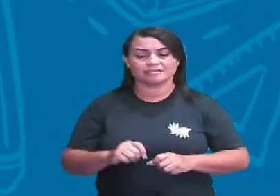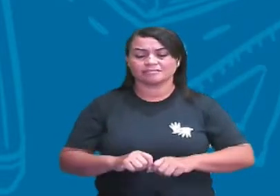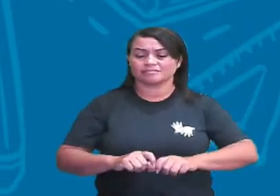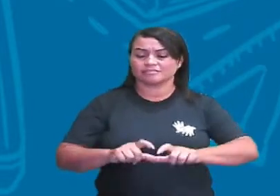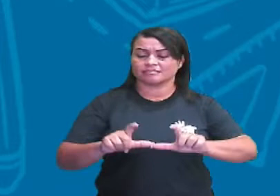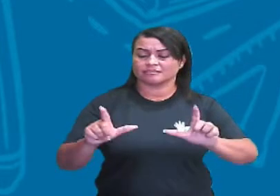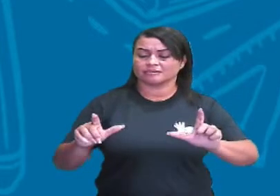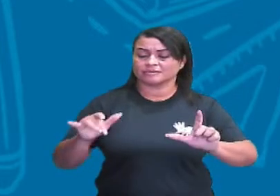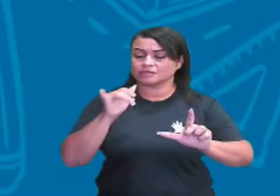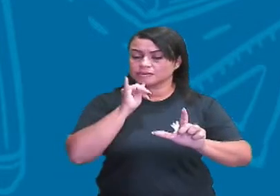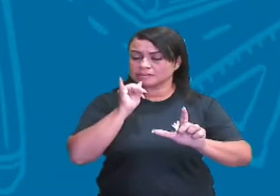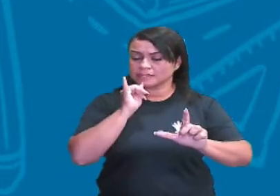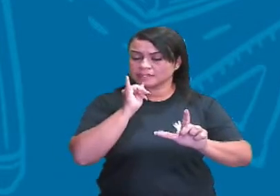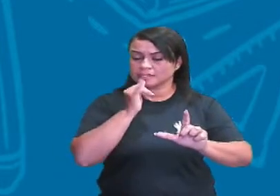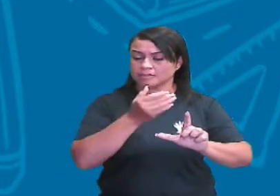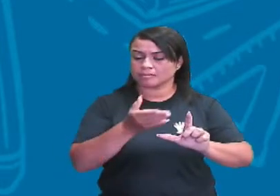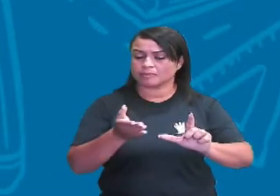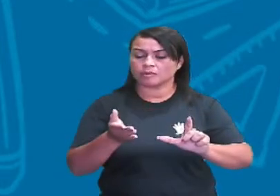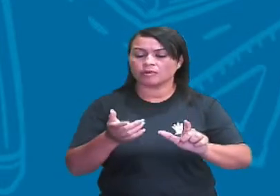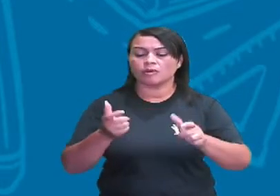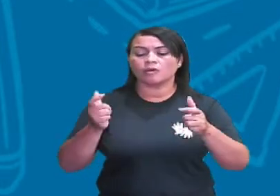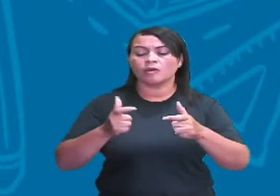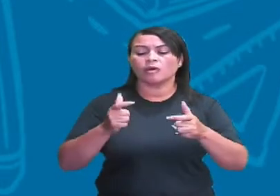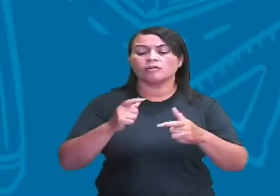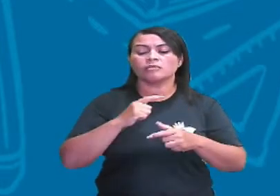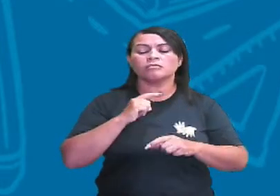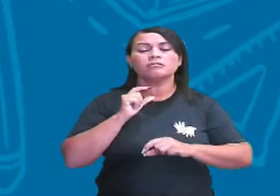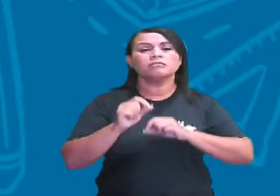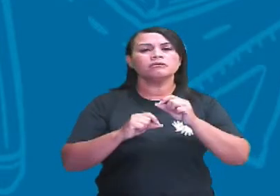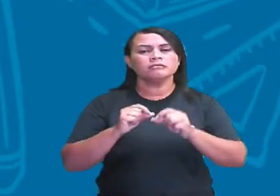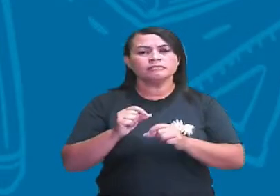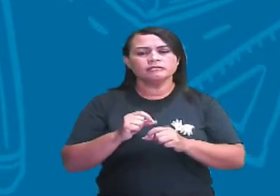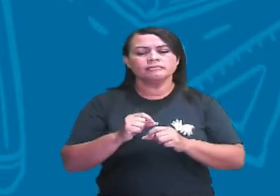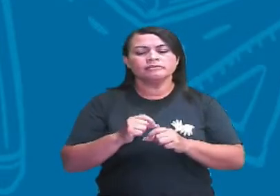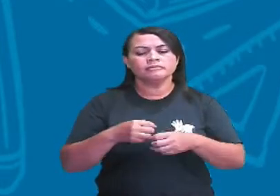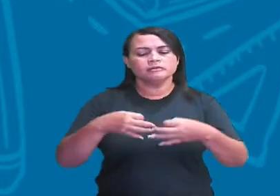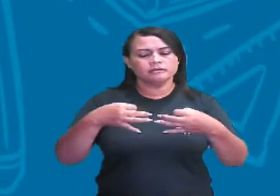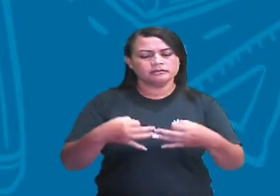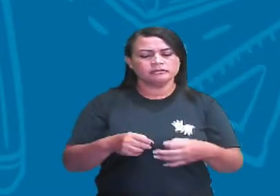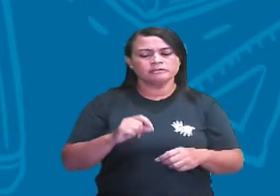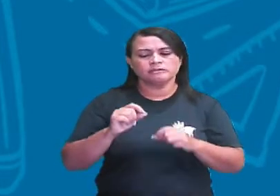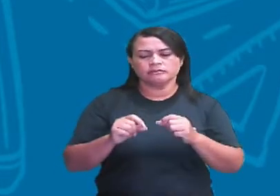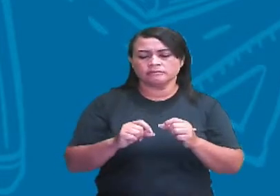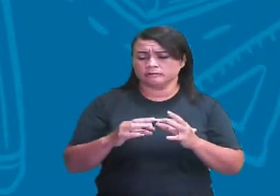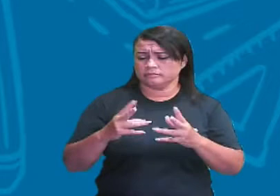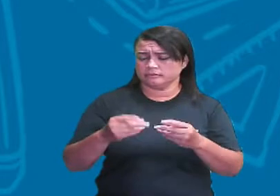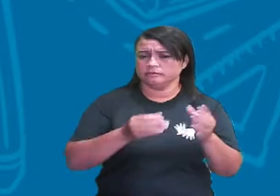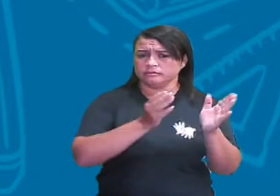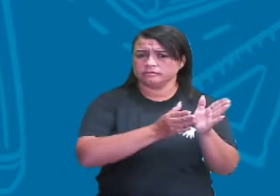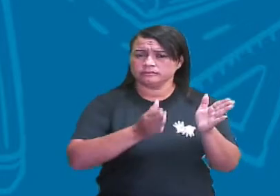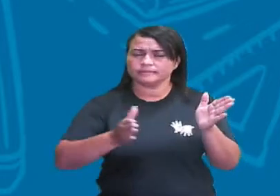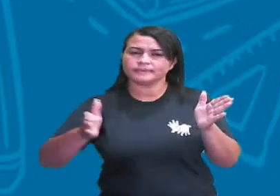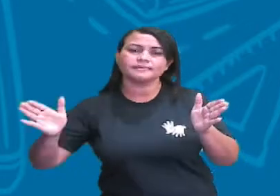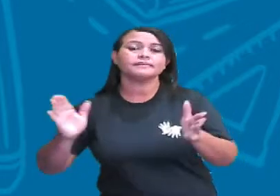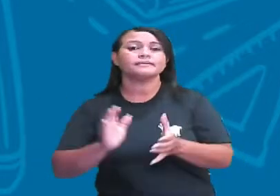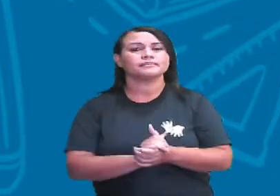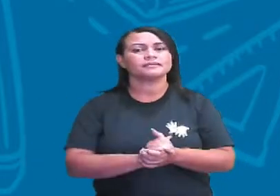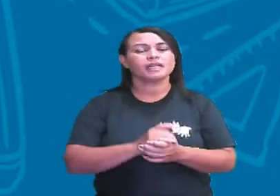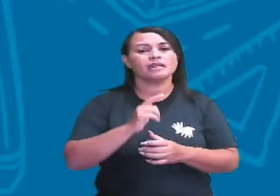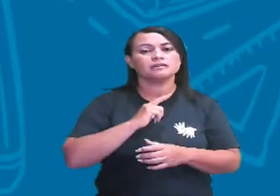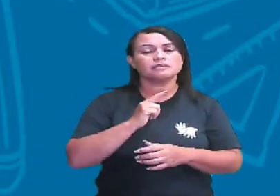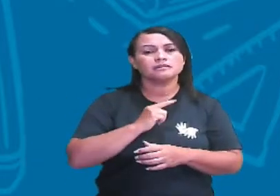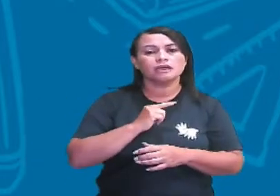um exemplo de caderneta, Onde nós vamos estar observando justamente aí todas essas categorias. O